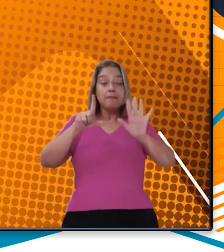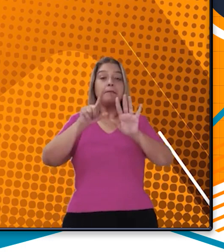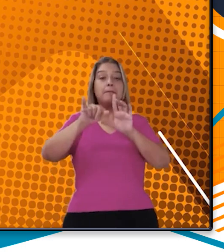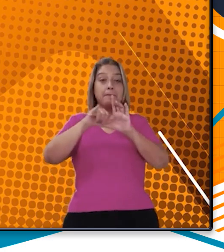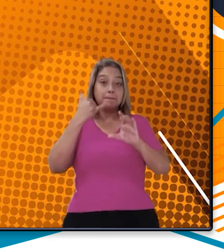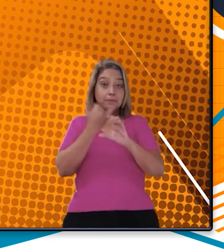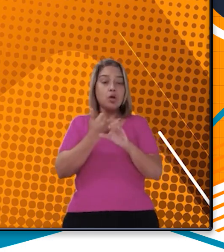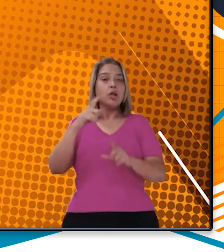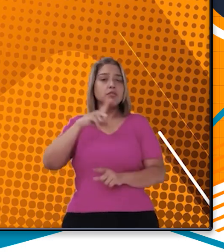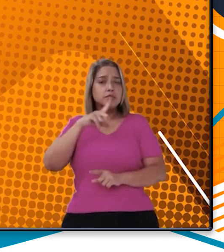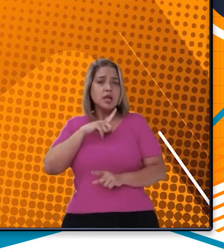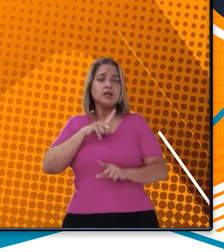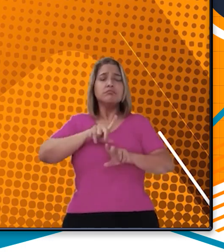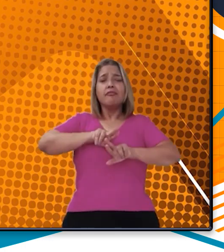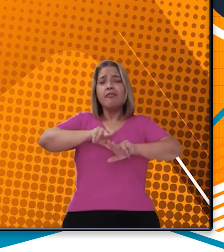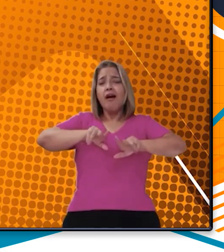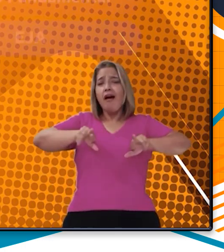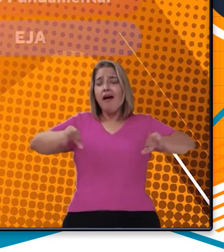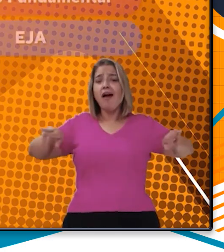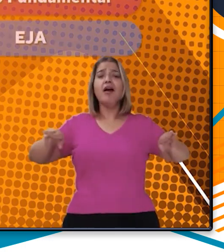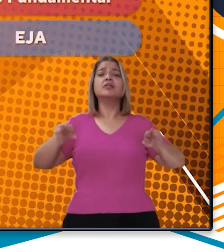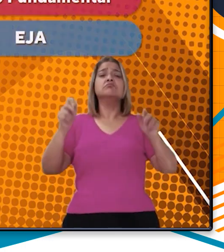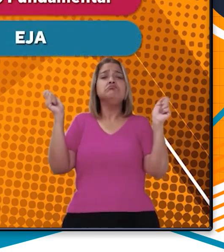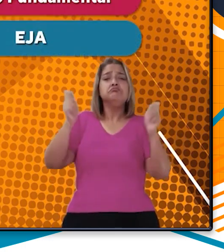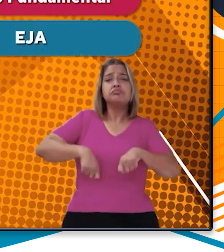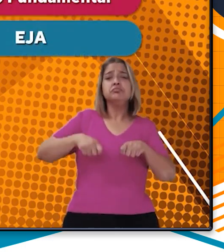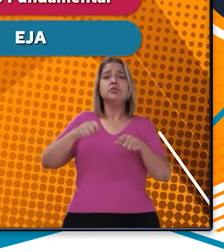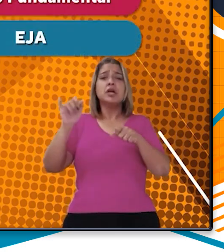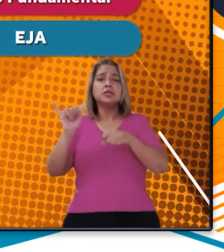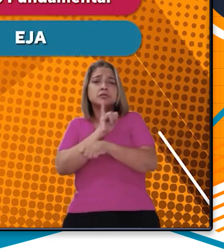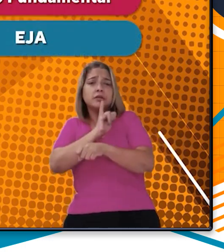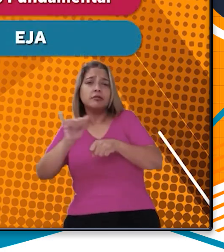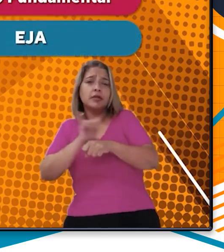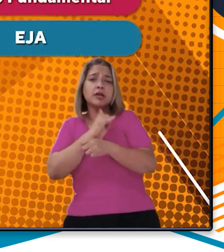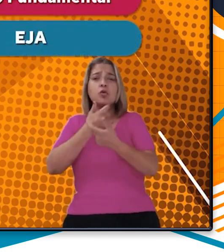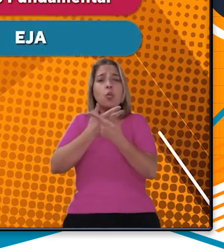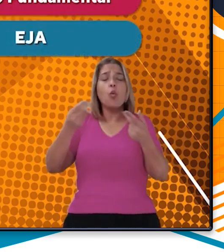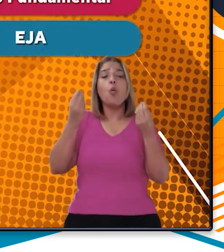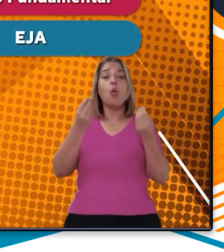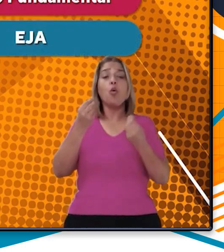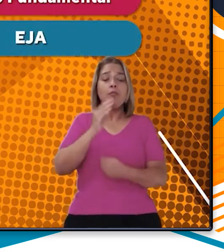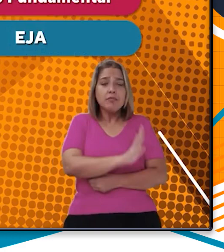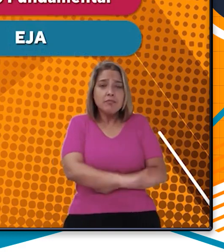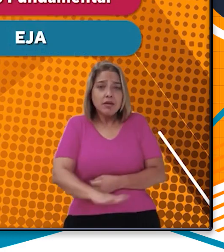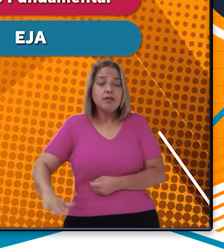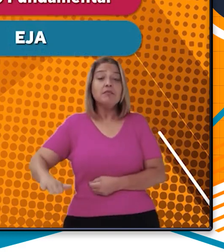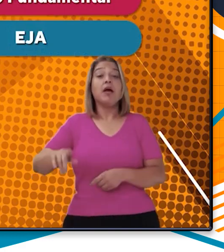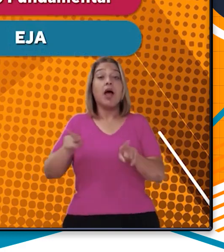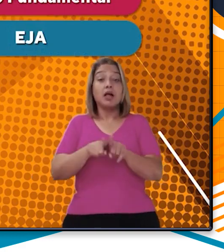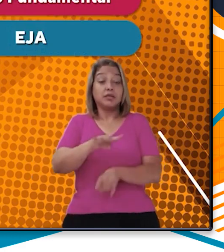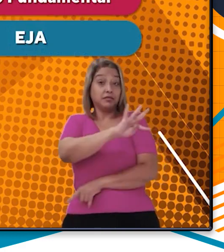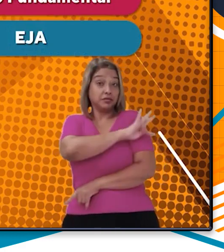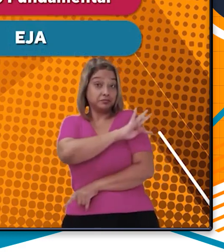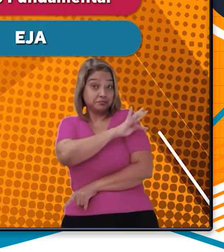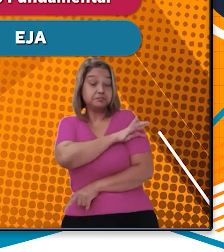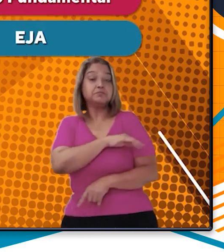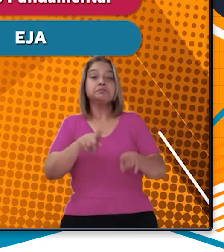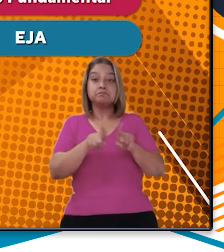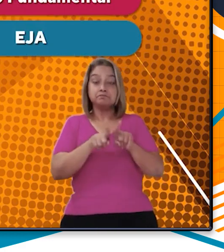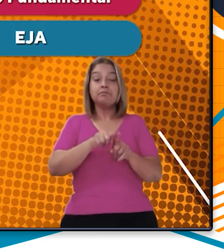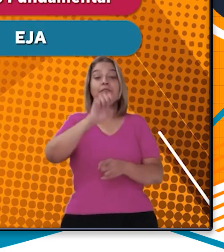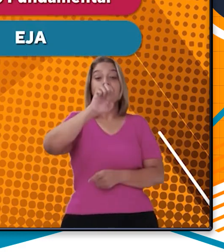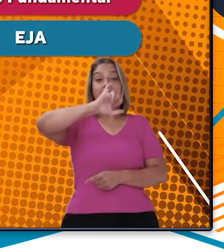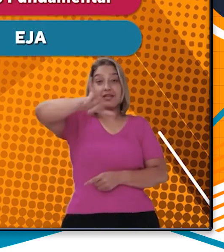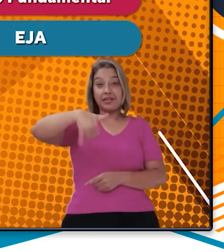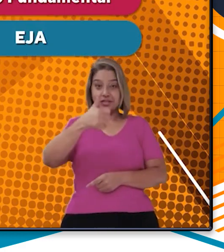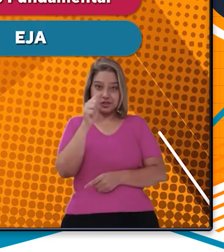.100 recursos disponíveis que vão desde a educação infantil, passando pelo ensino fundamental, até a educação de